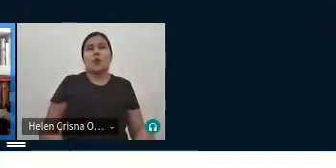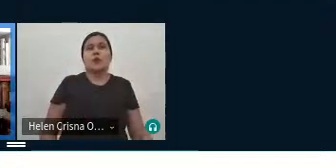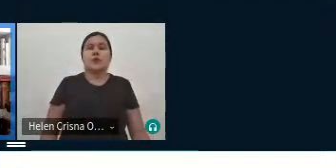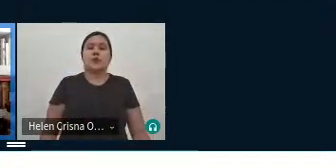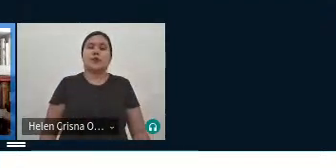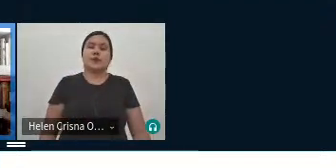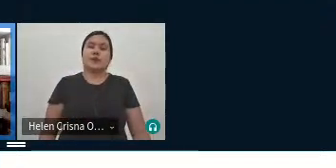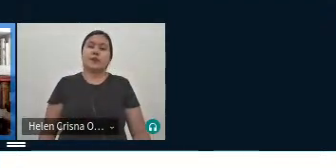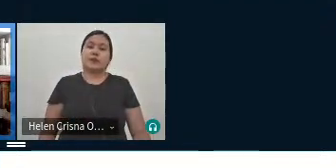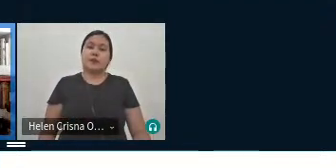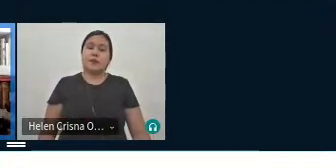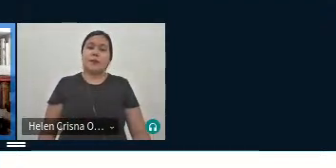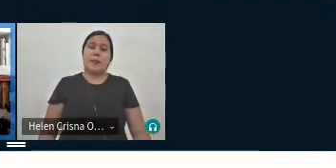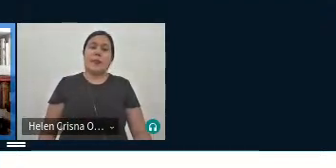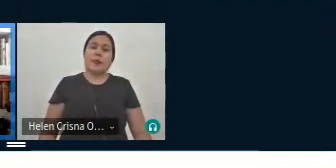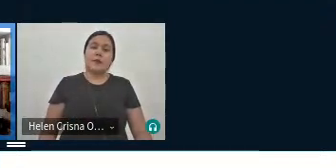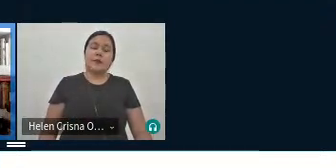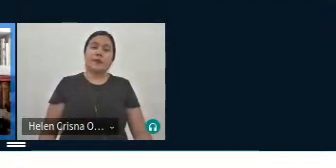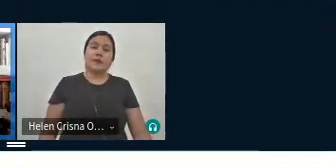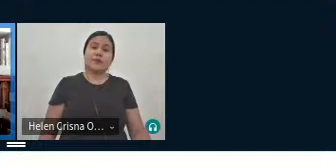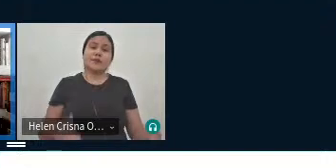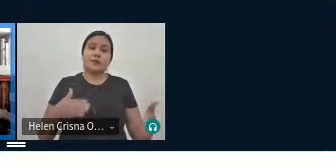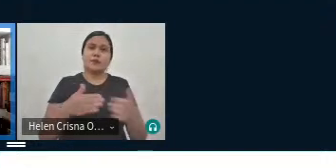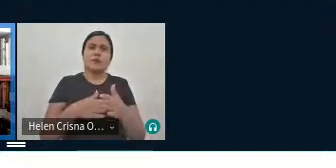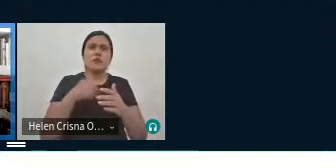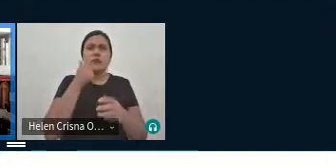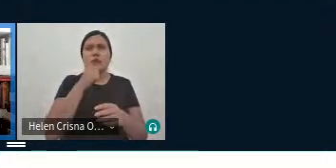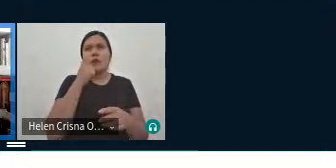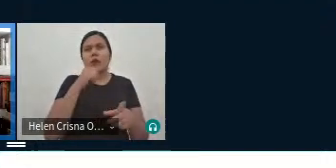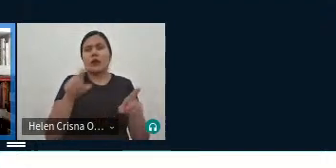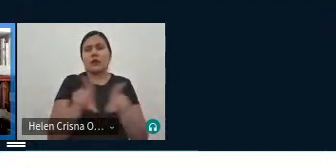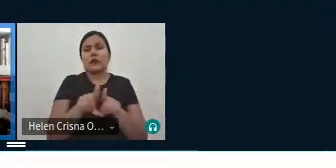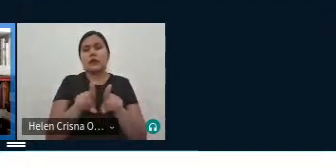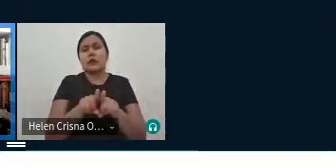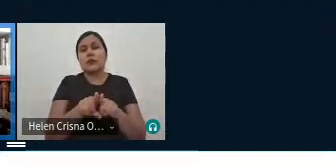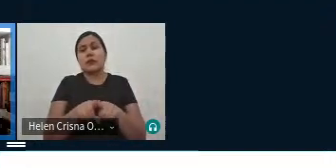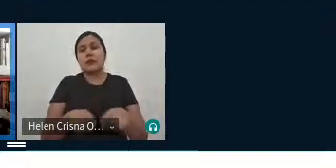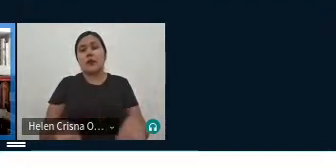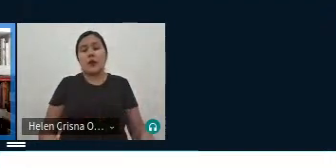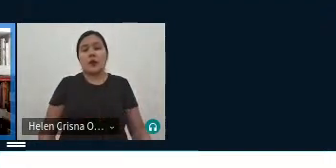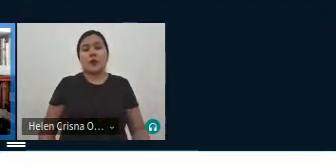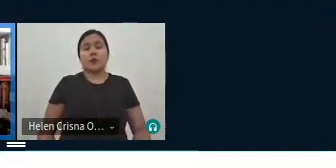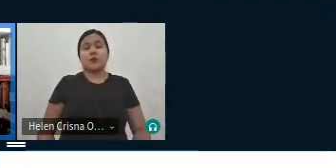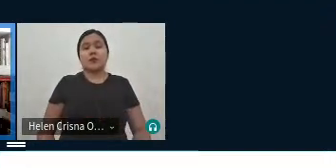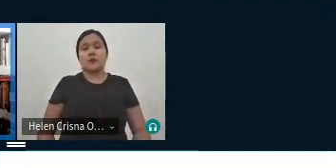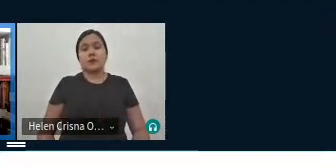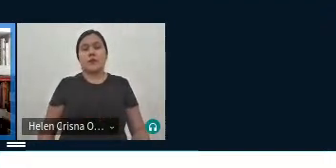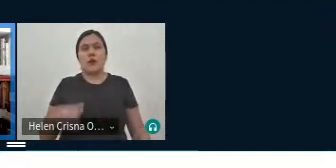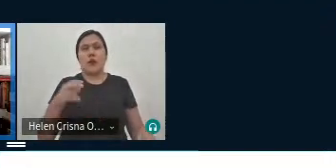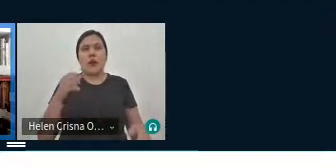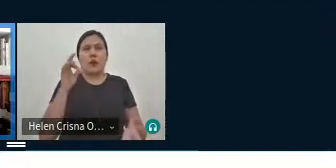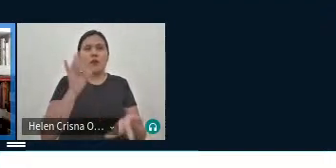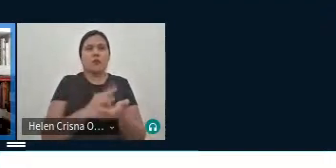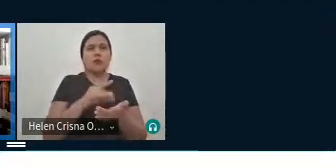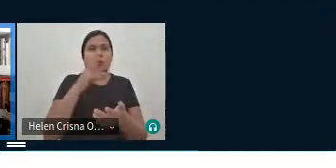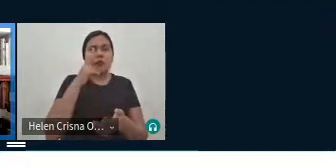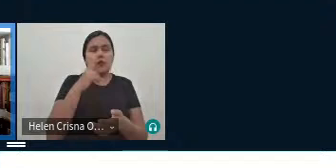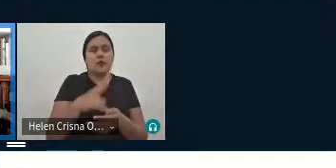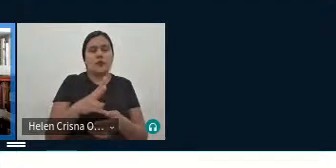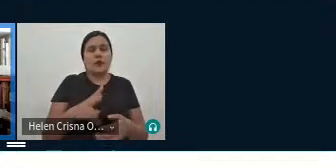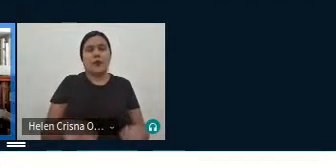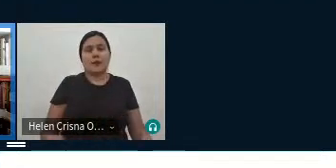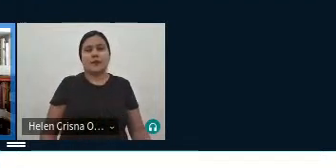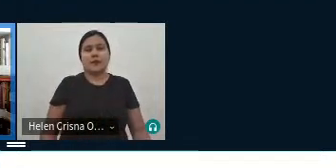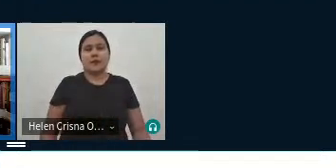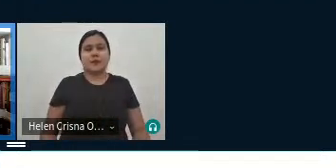à medida que são enfrentados pelas mulheres isso vai vai se tornando visível né e que resultam em